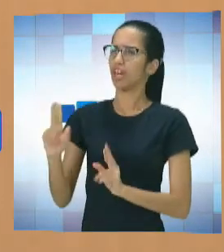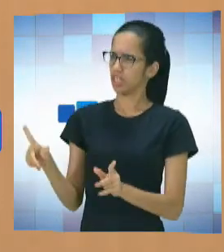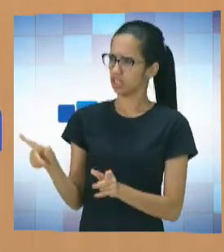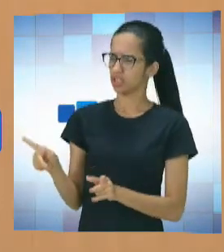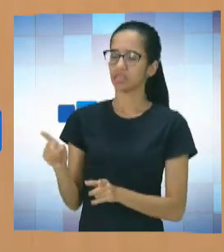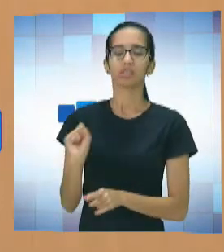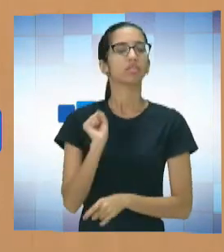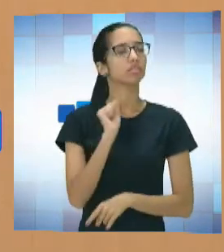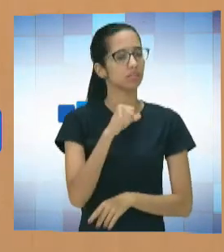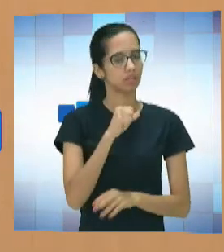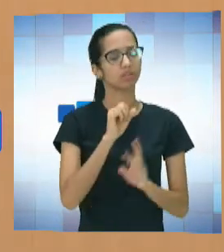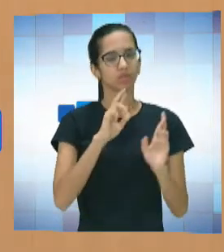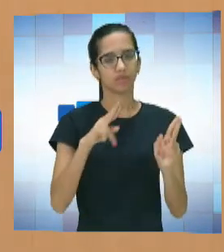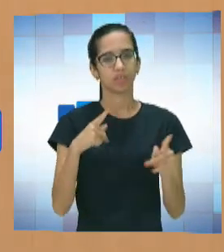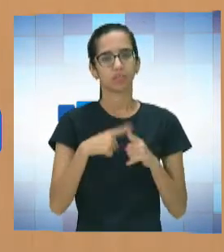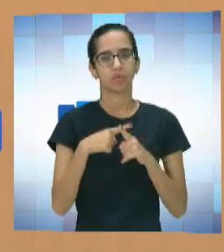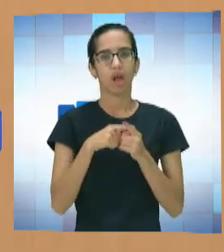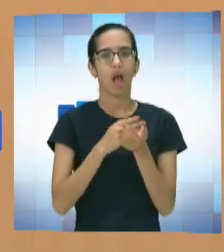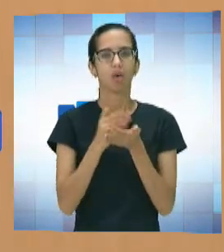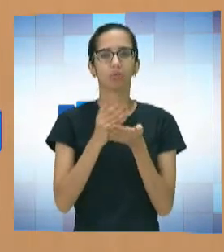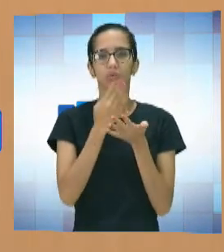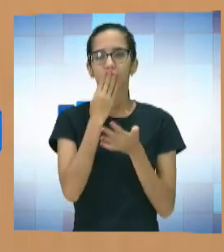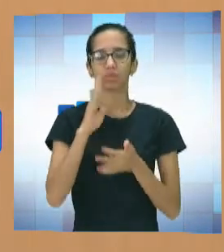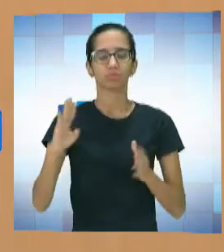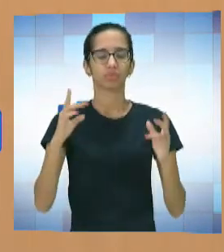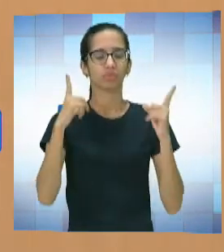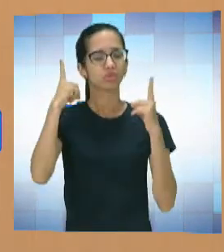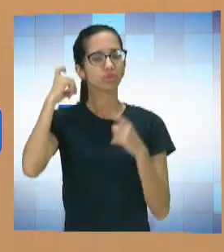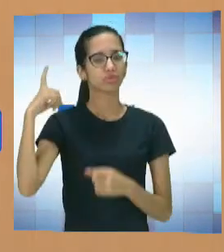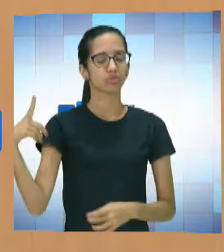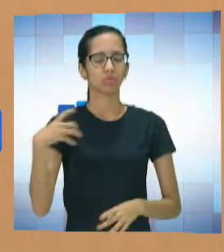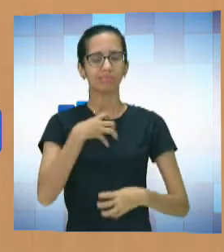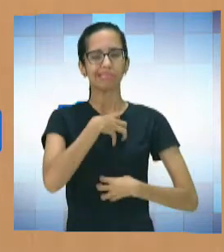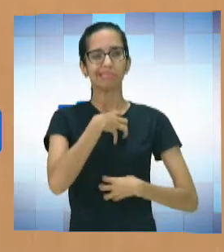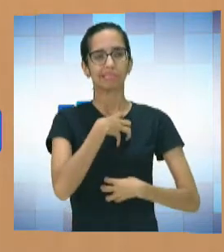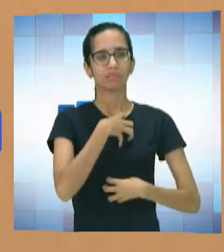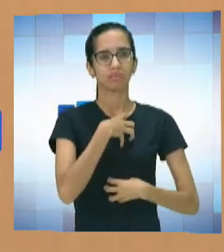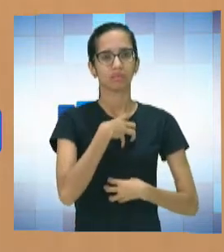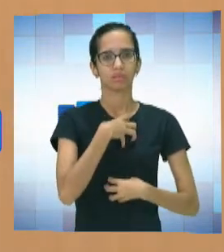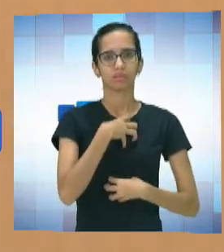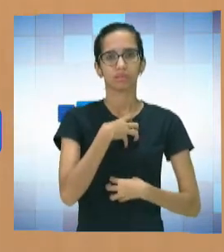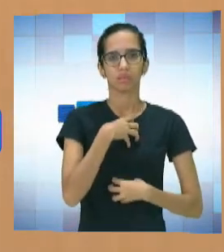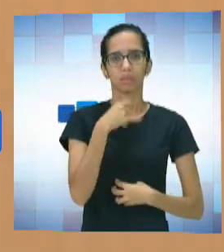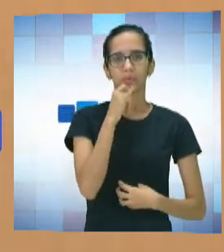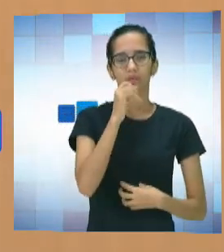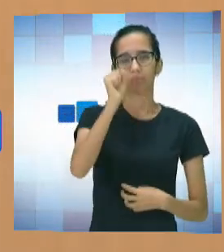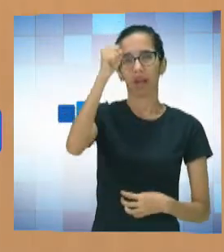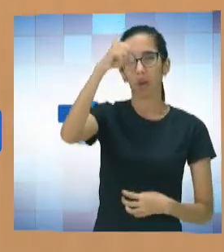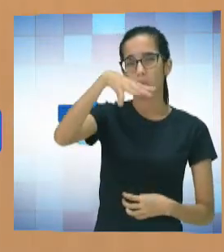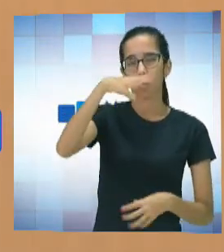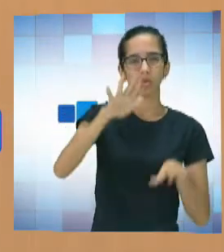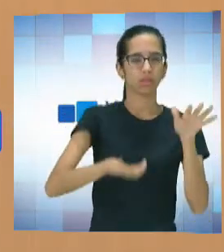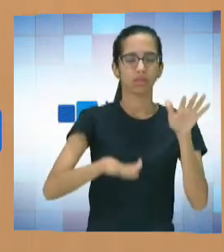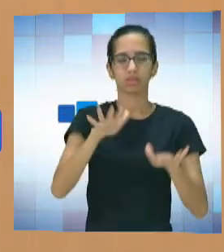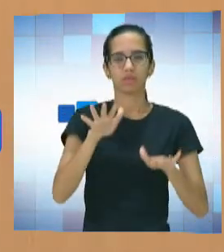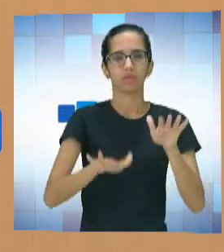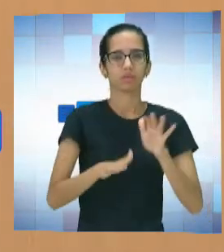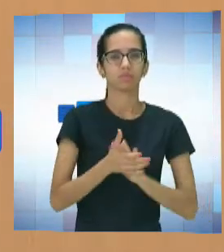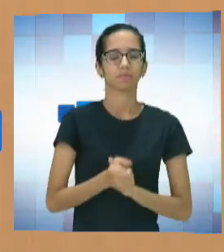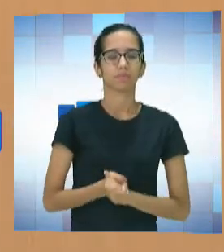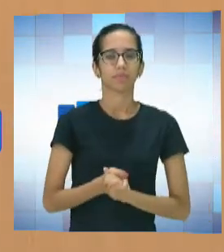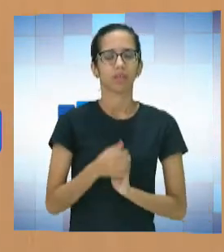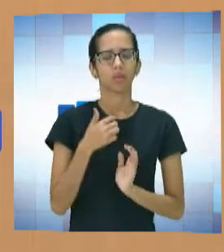É, Em alguns tipos de som, eles são sensíveis, né? Às vezes, até mesmo a questão da luz e alguma coisa. Mas, aí, eu